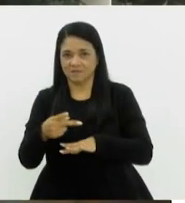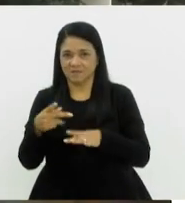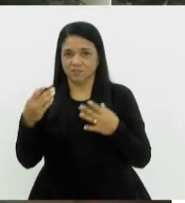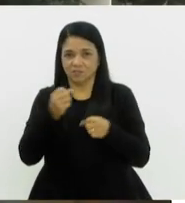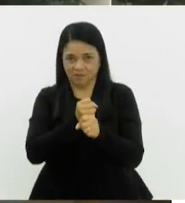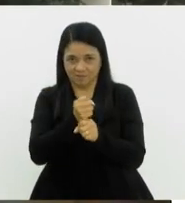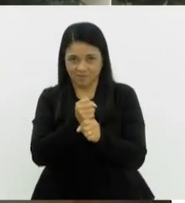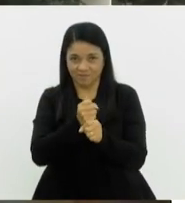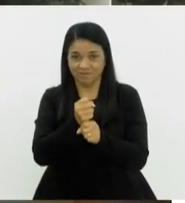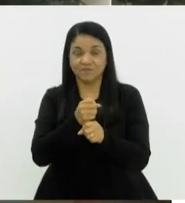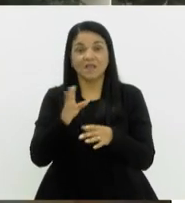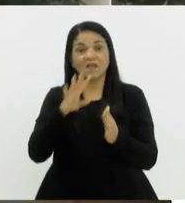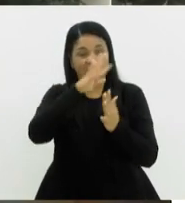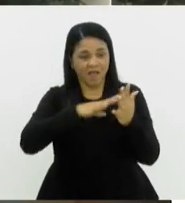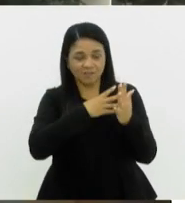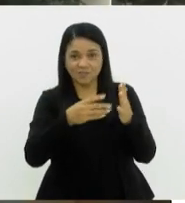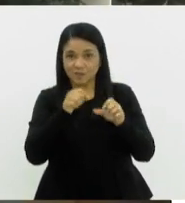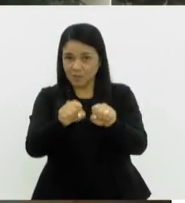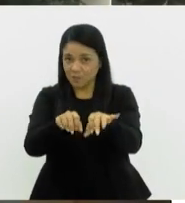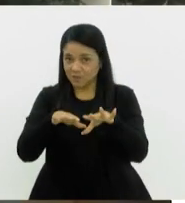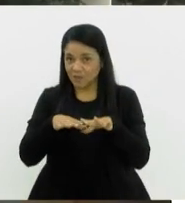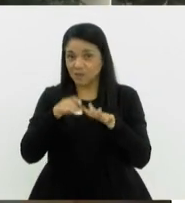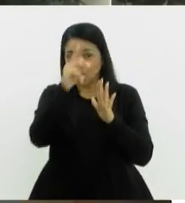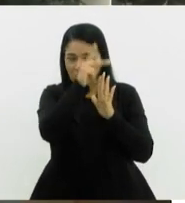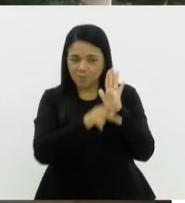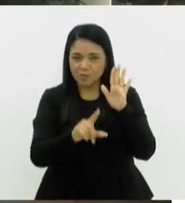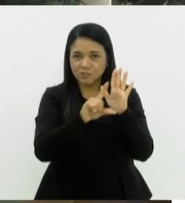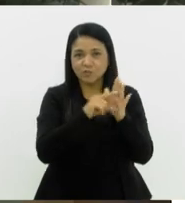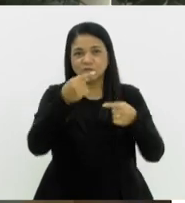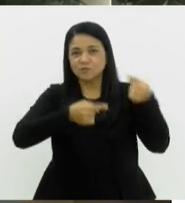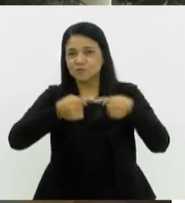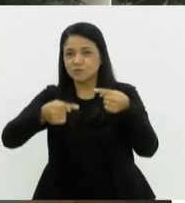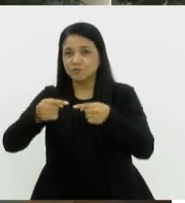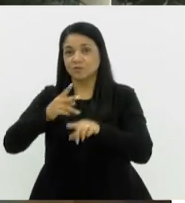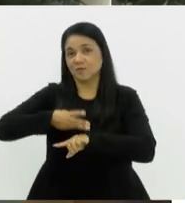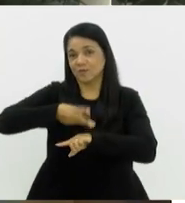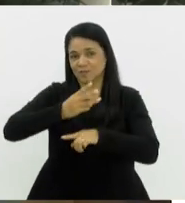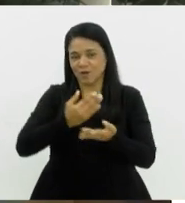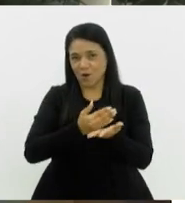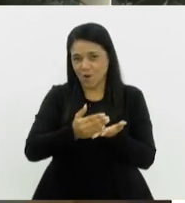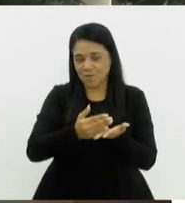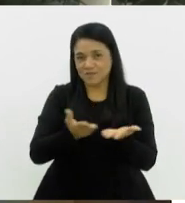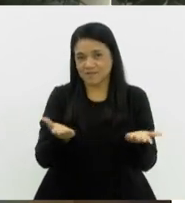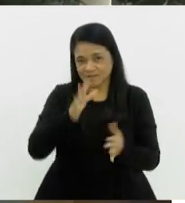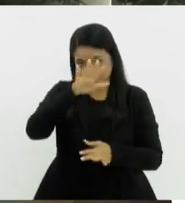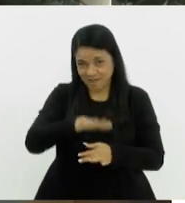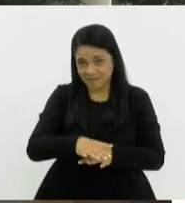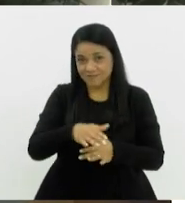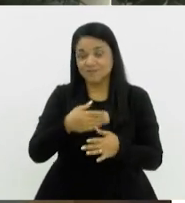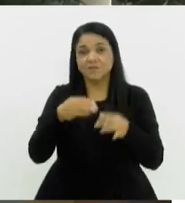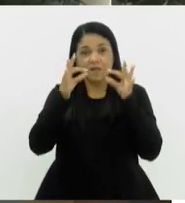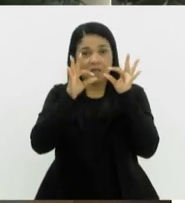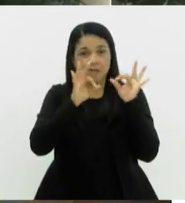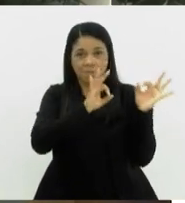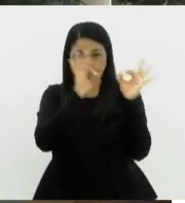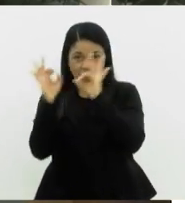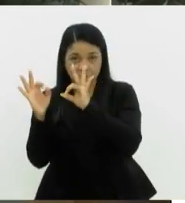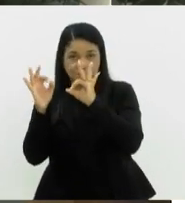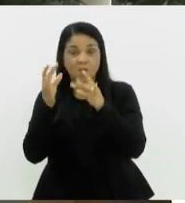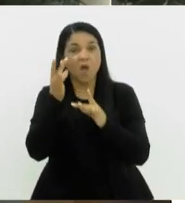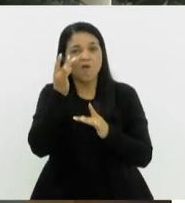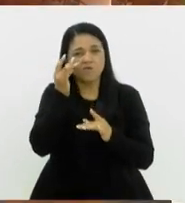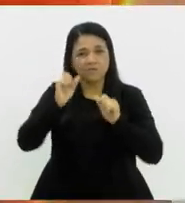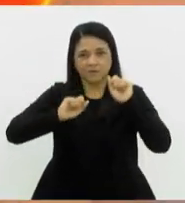E veja na agenda do plenário os projetos que serão discutidos a partir das 3 horas da tarde com transmissão ao vivo aqui pela TV